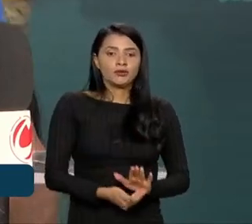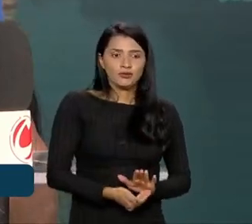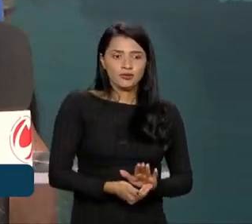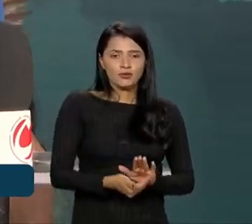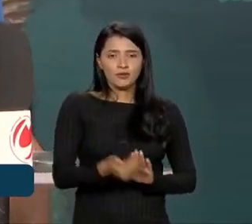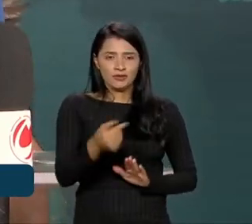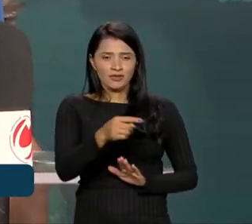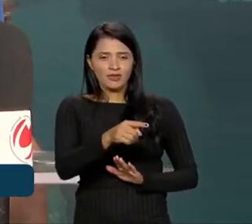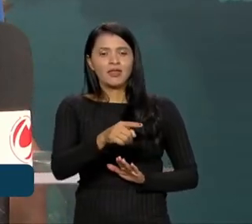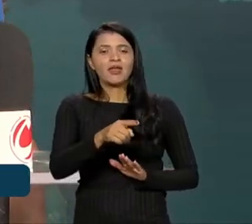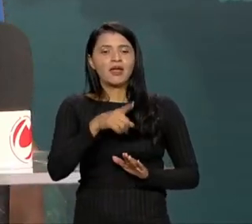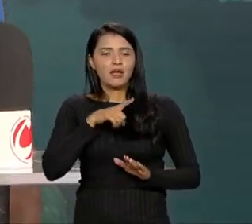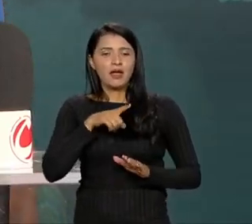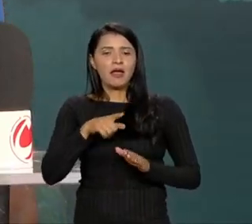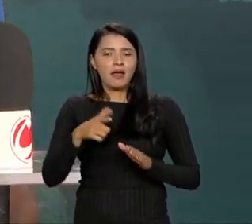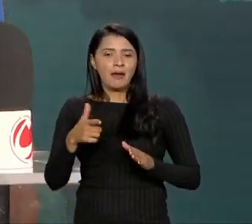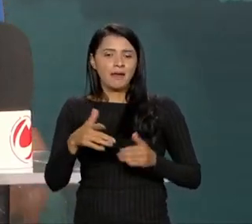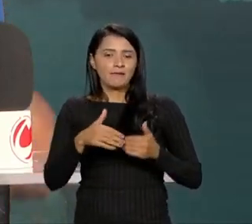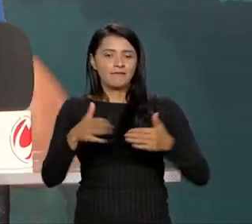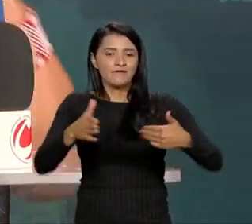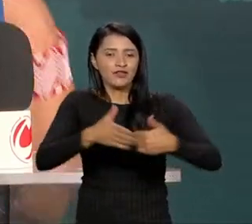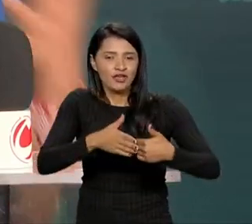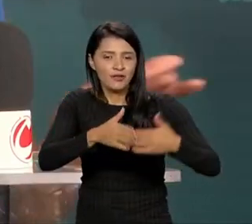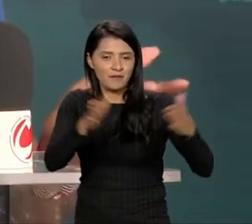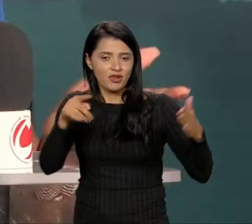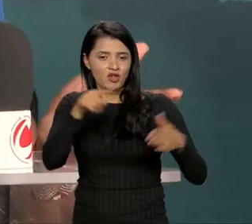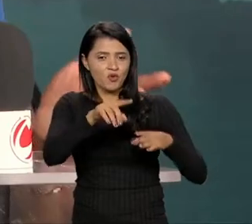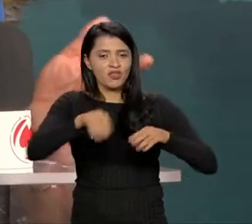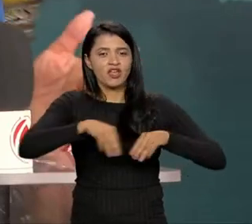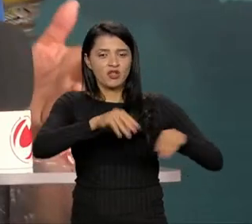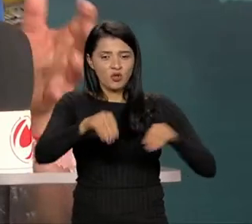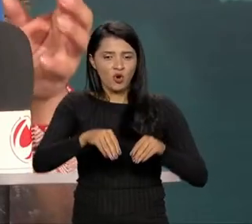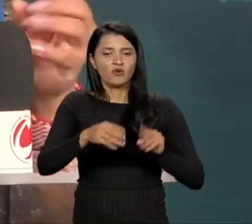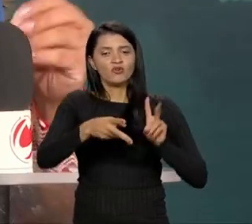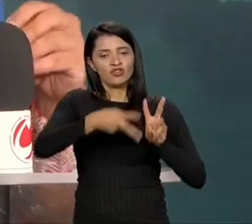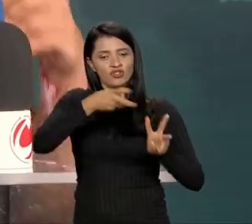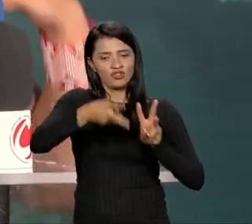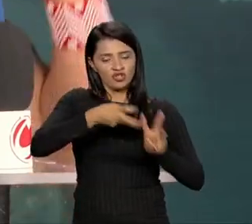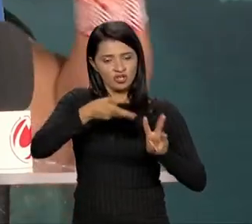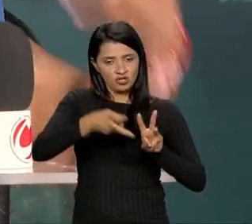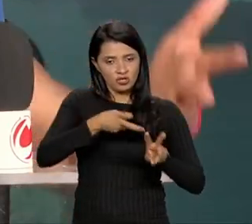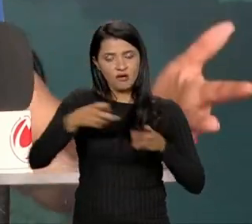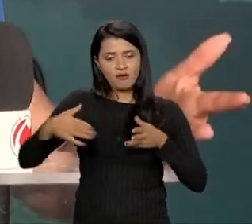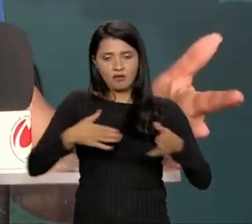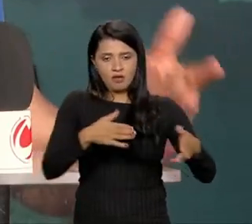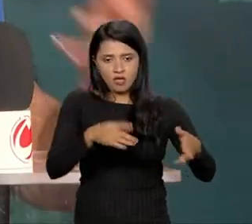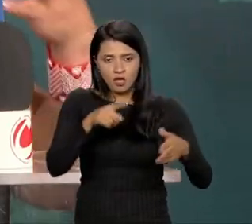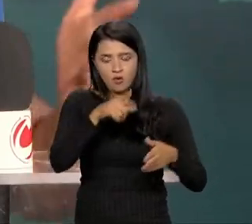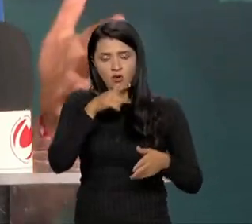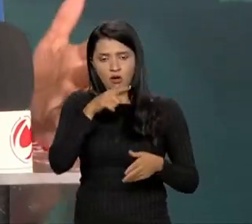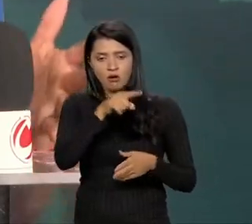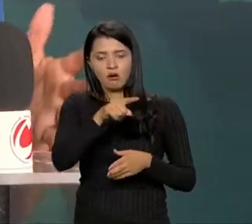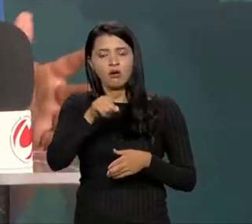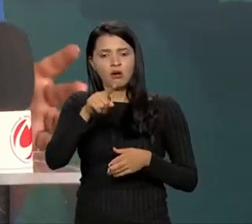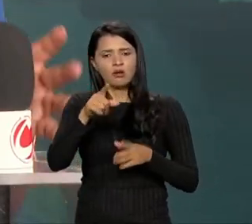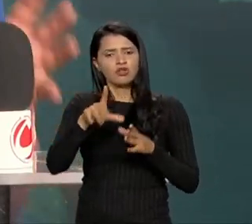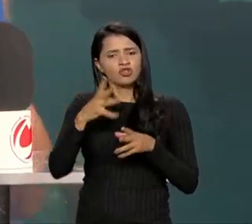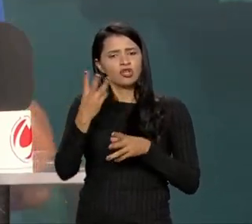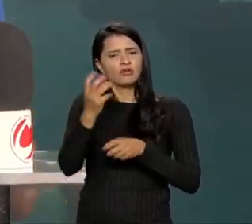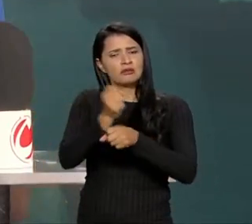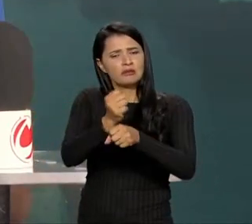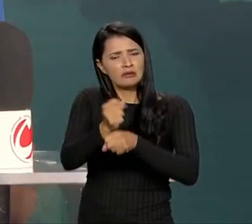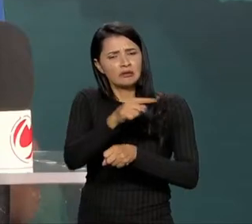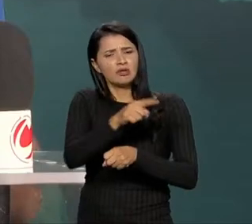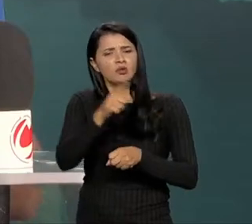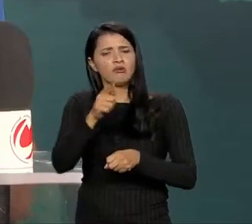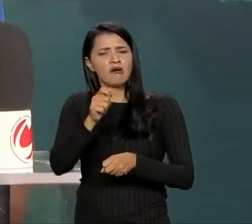indígena Alto Rio Guamá. Um território que há 30 anos já estava homologado e ainda havia invasores no território. E